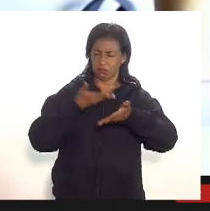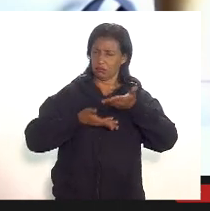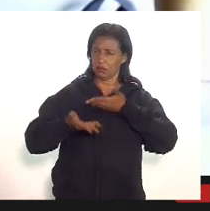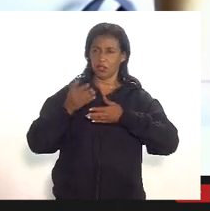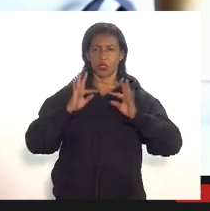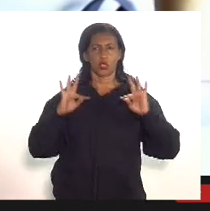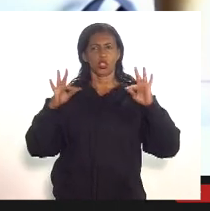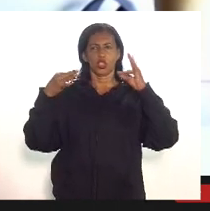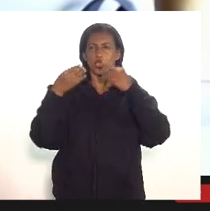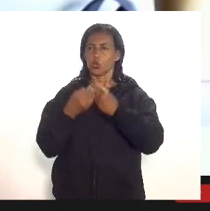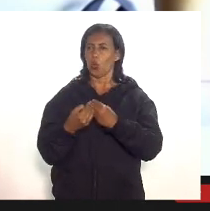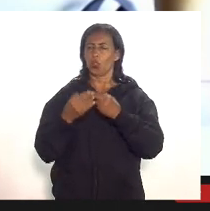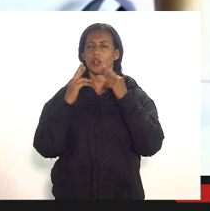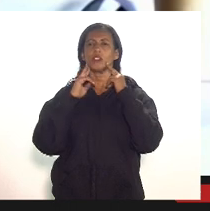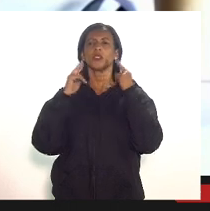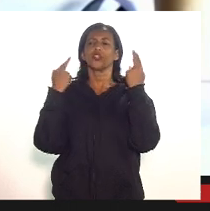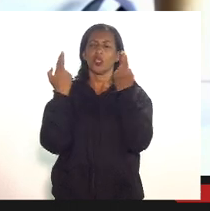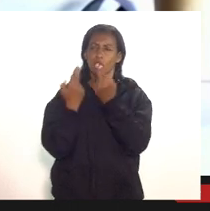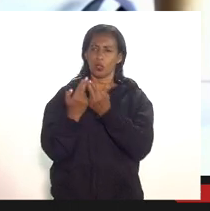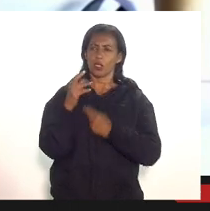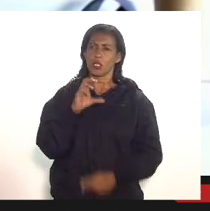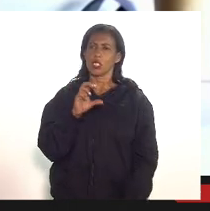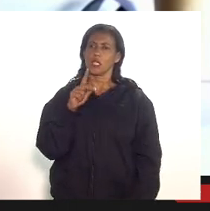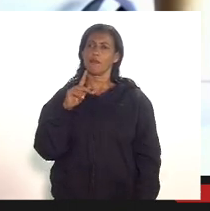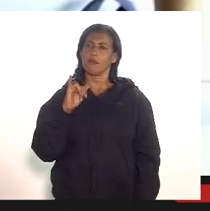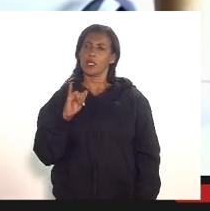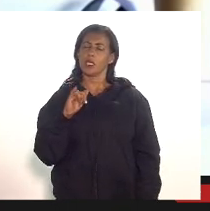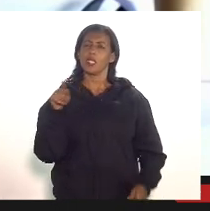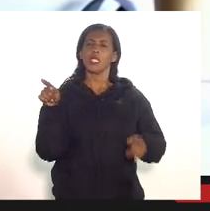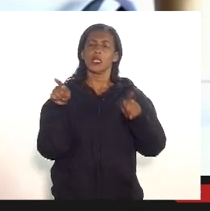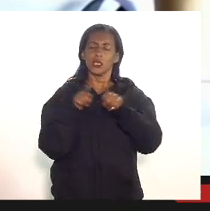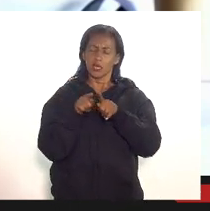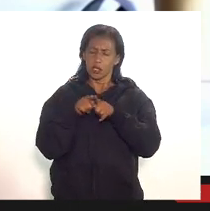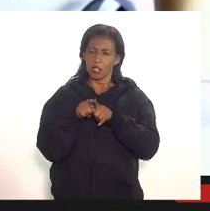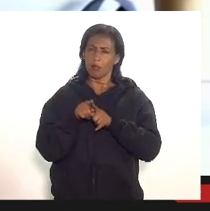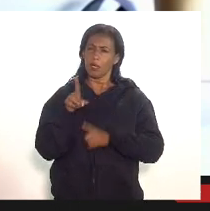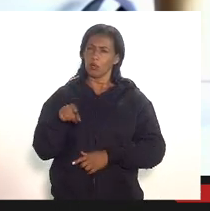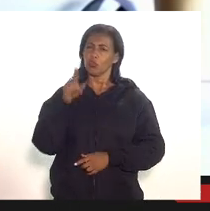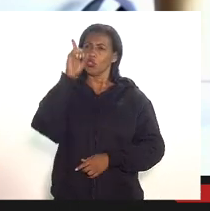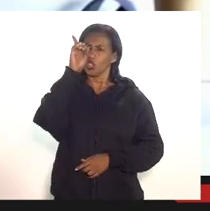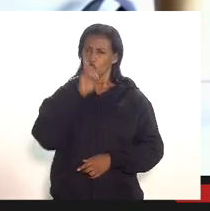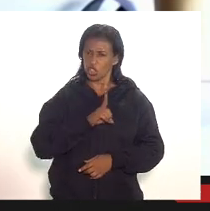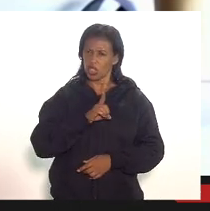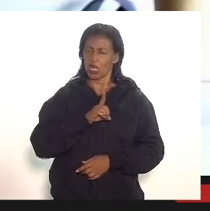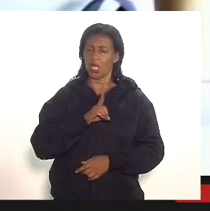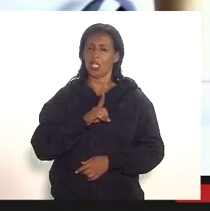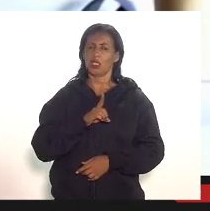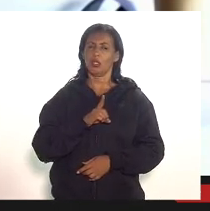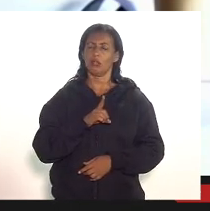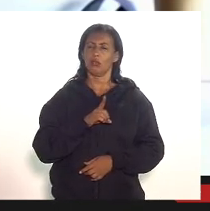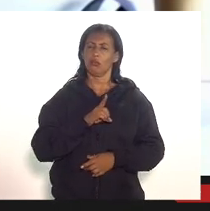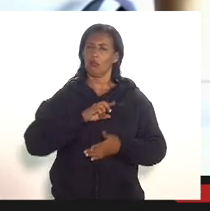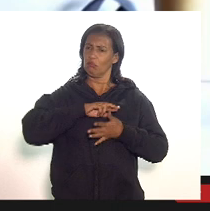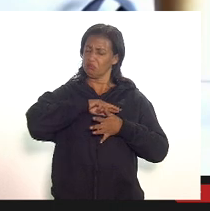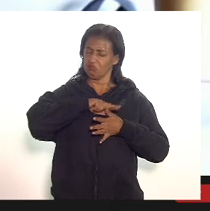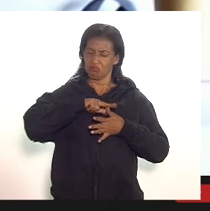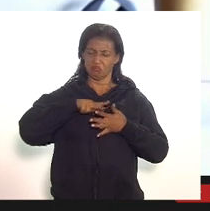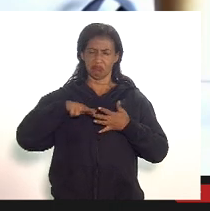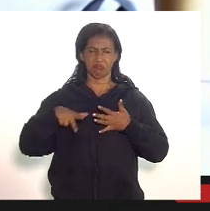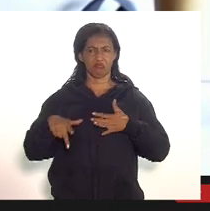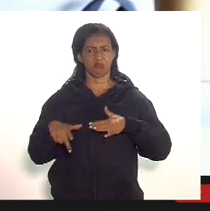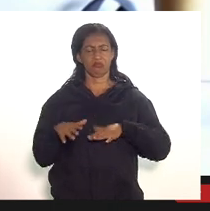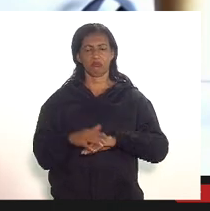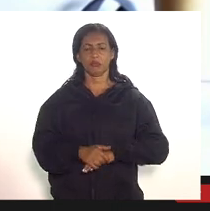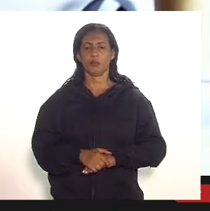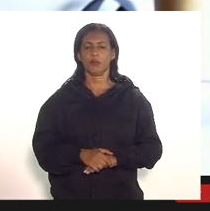as reuniões e aí também o senhor terá direito a parte de bom mas antes